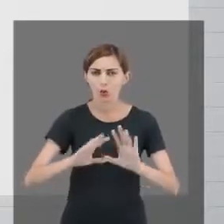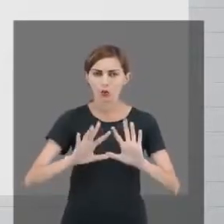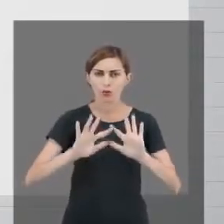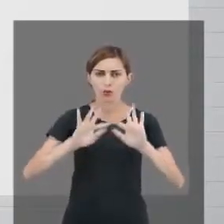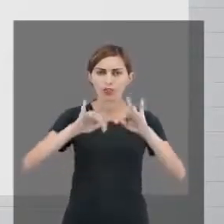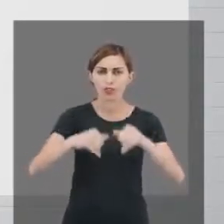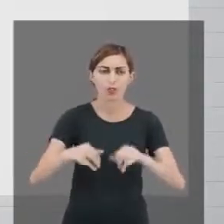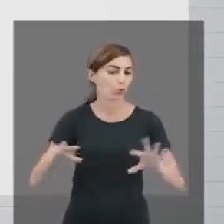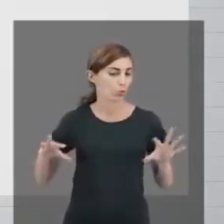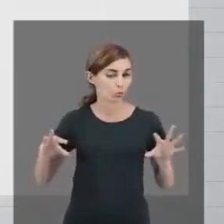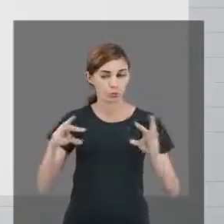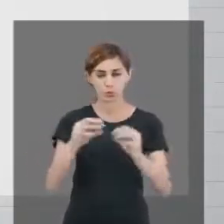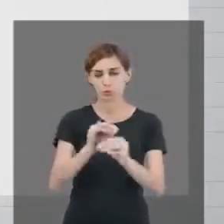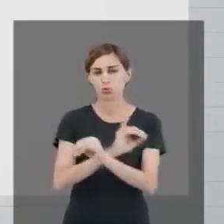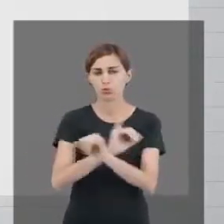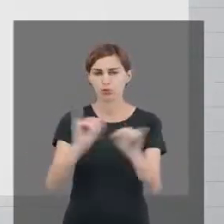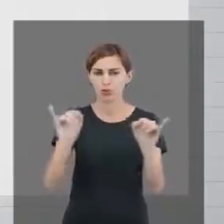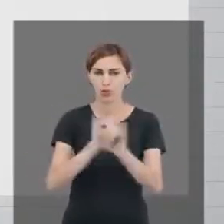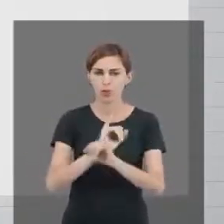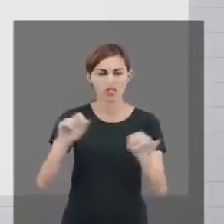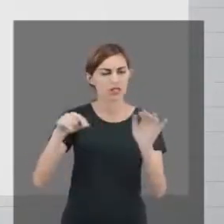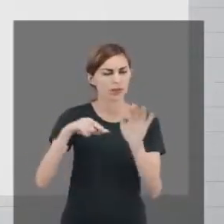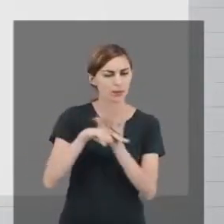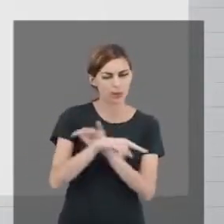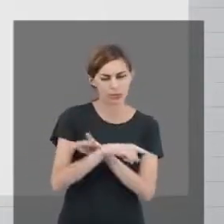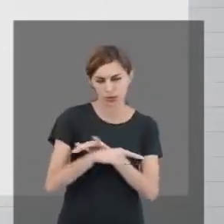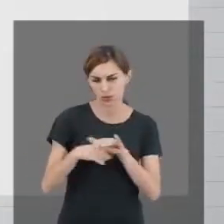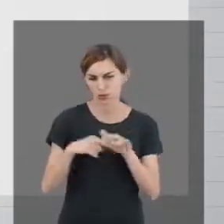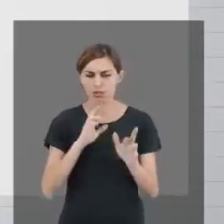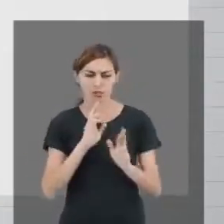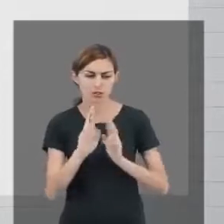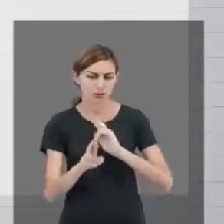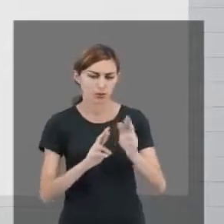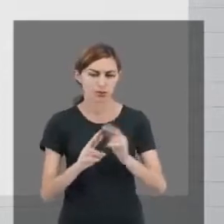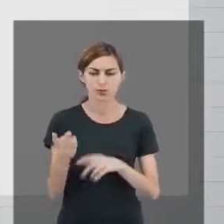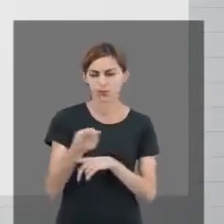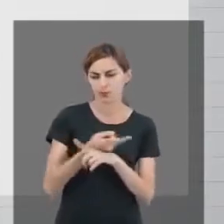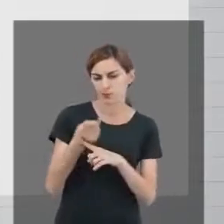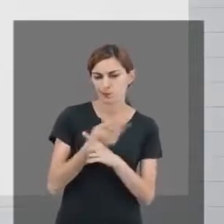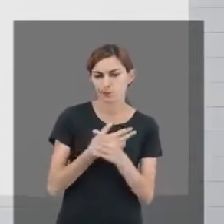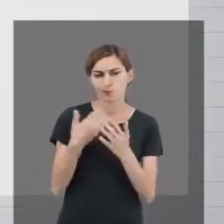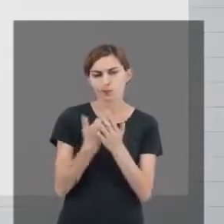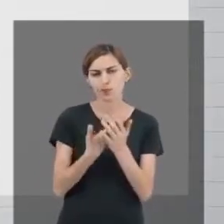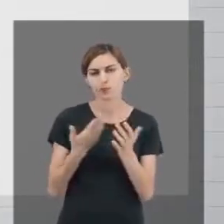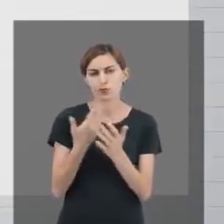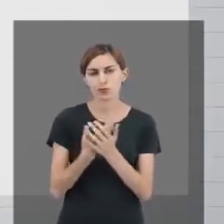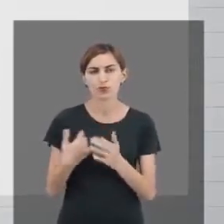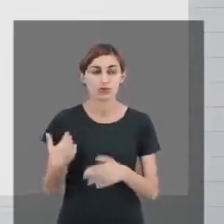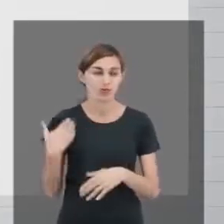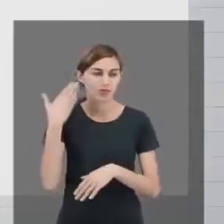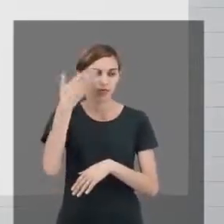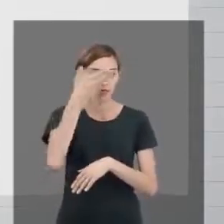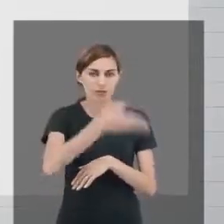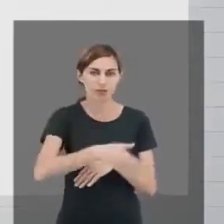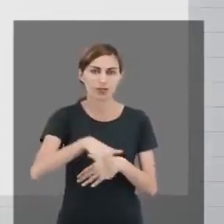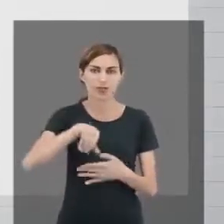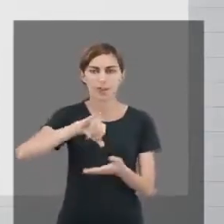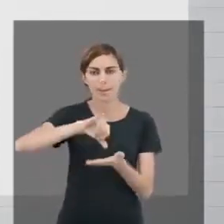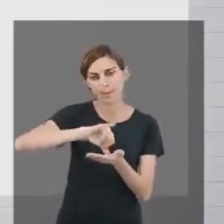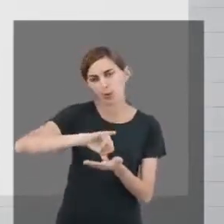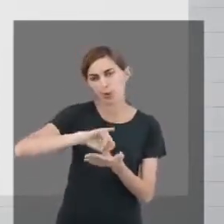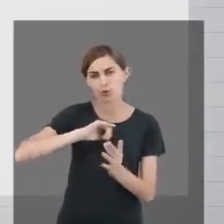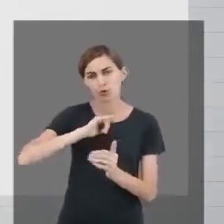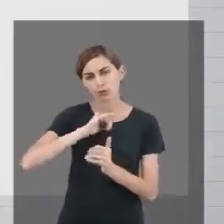já munido dessas informações, tendo pesquisado, tendo buscado, estudado. Você vai ao polo e